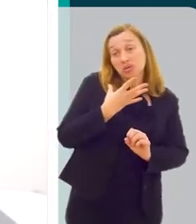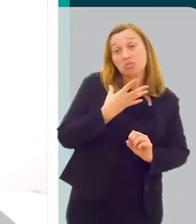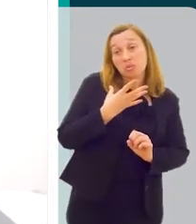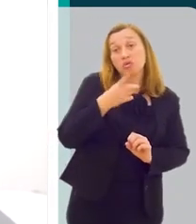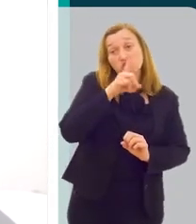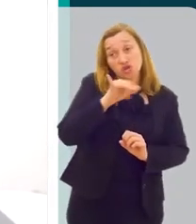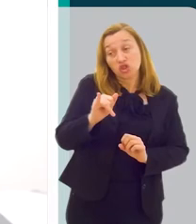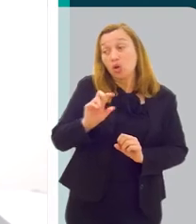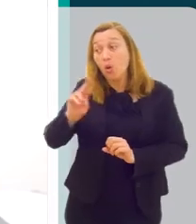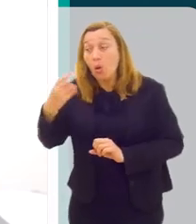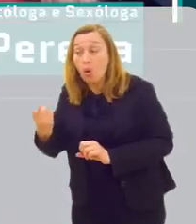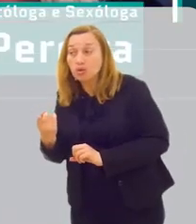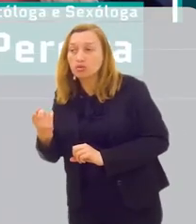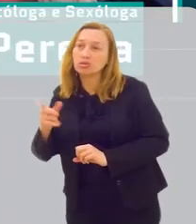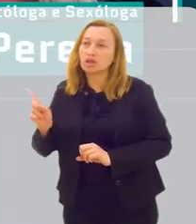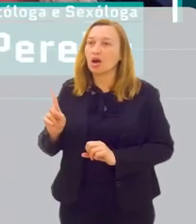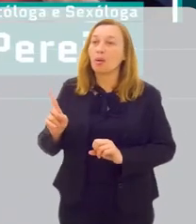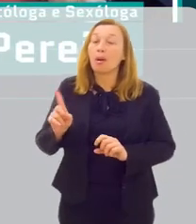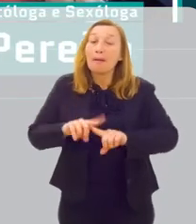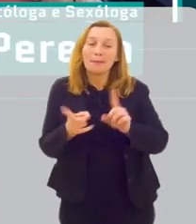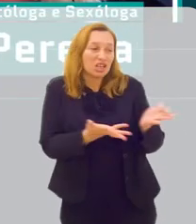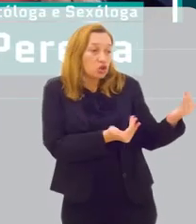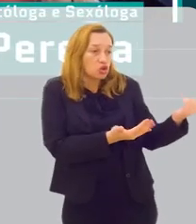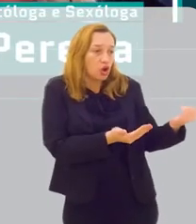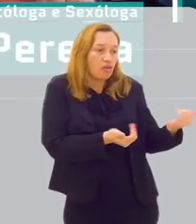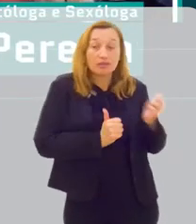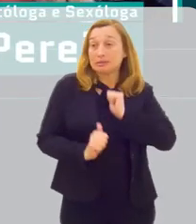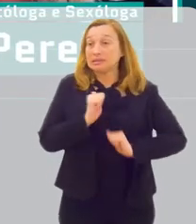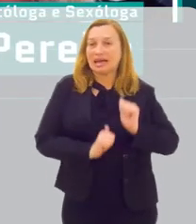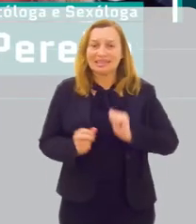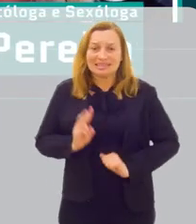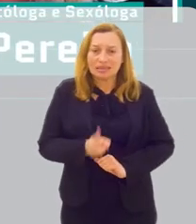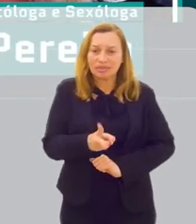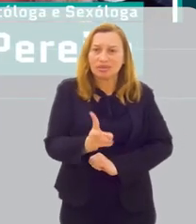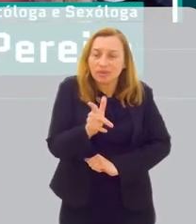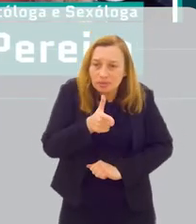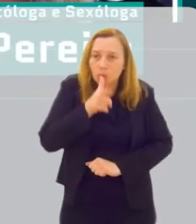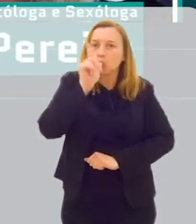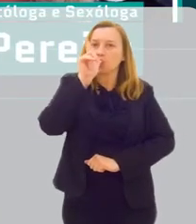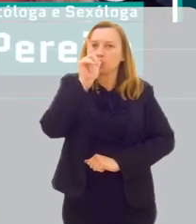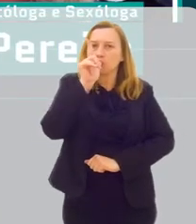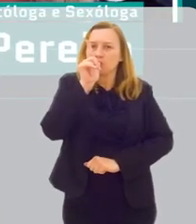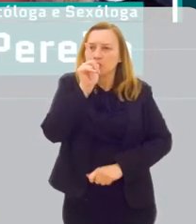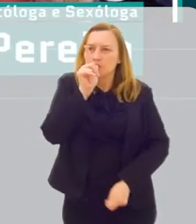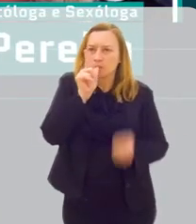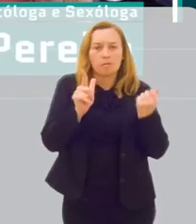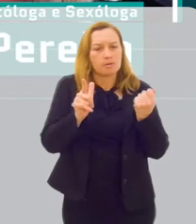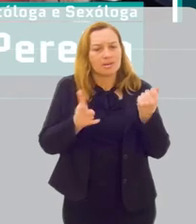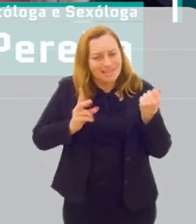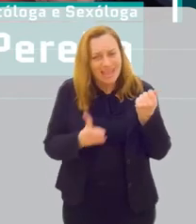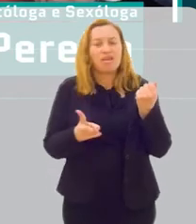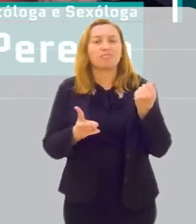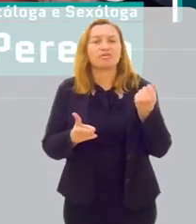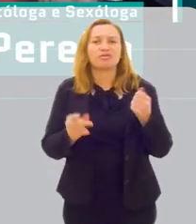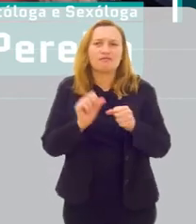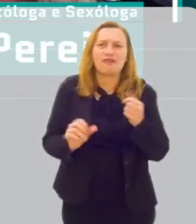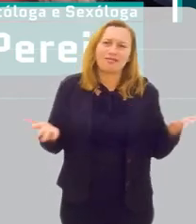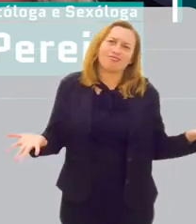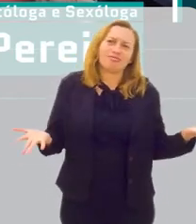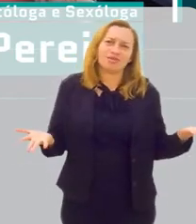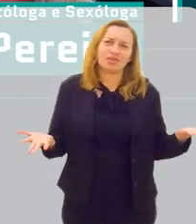desempenho, outro dia não. Só que o jovem tem essa ansiedade de sempre ser bom